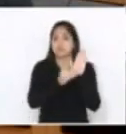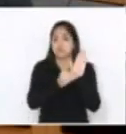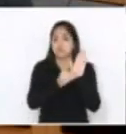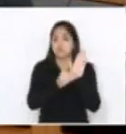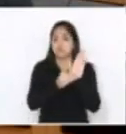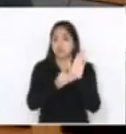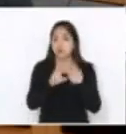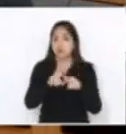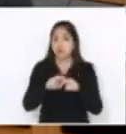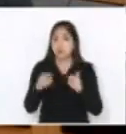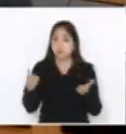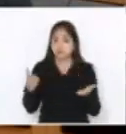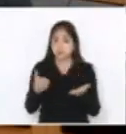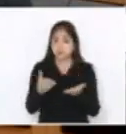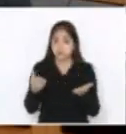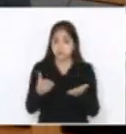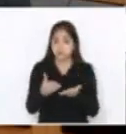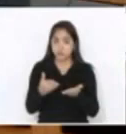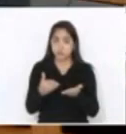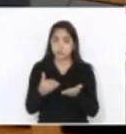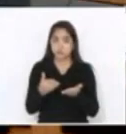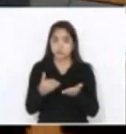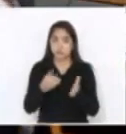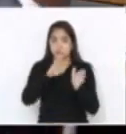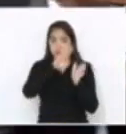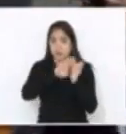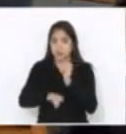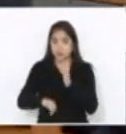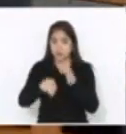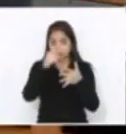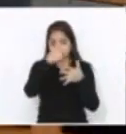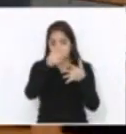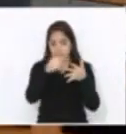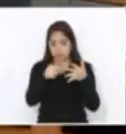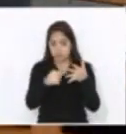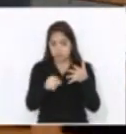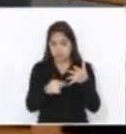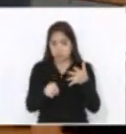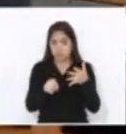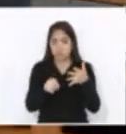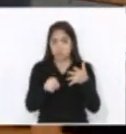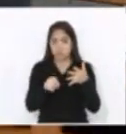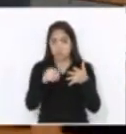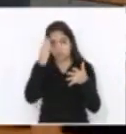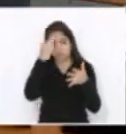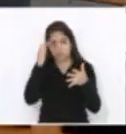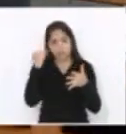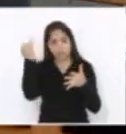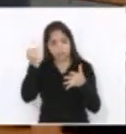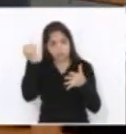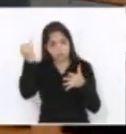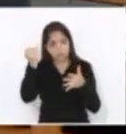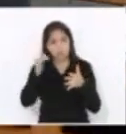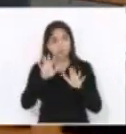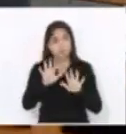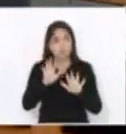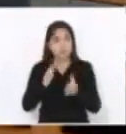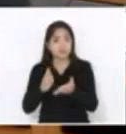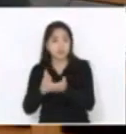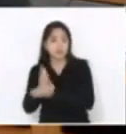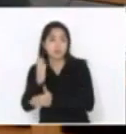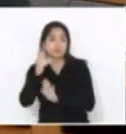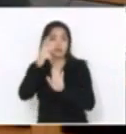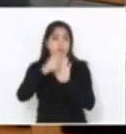encaminhamos aqui para rejeitarmos os destaques, por mais mérito que tem, em nome da aprovação de um projeto que vai